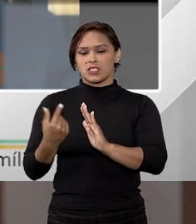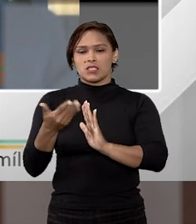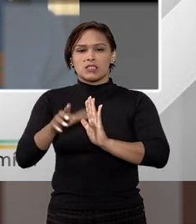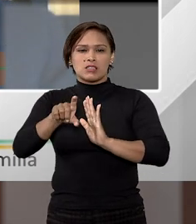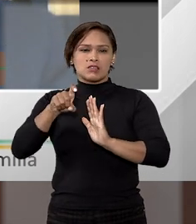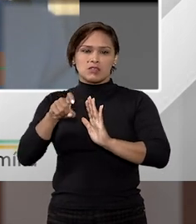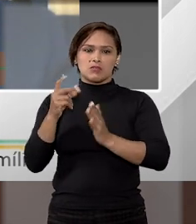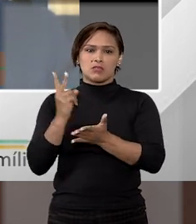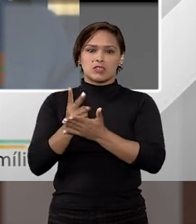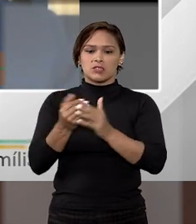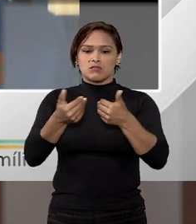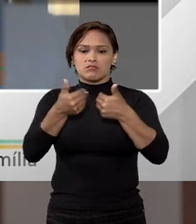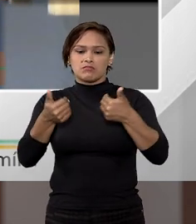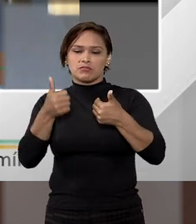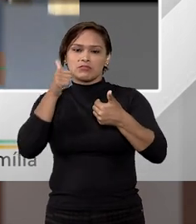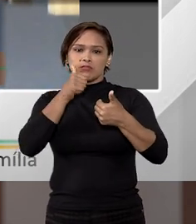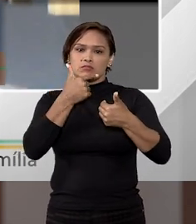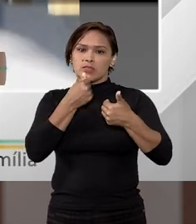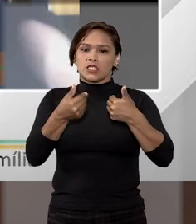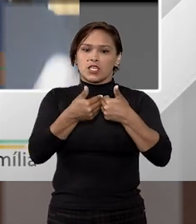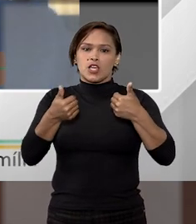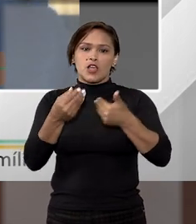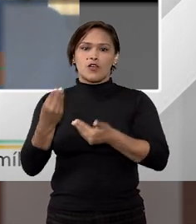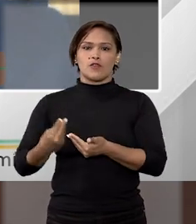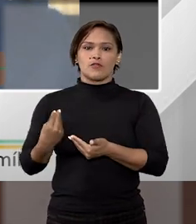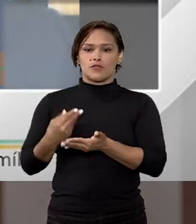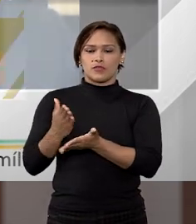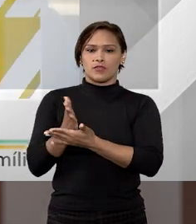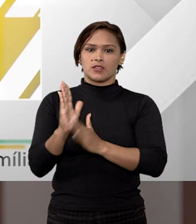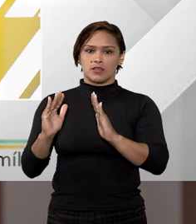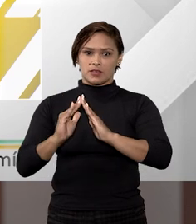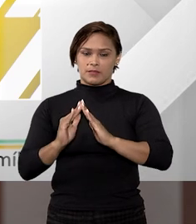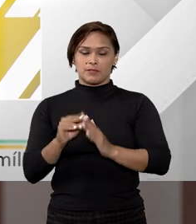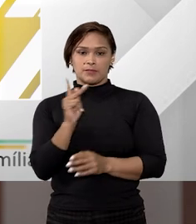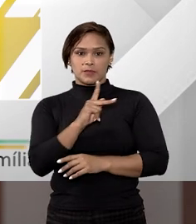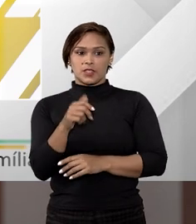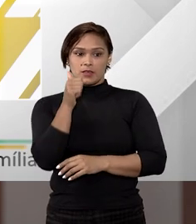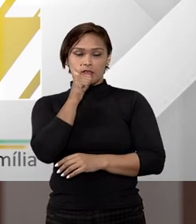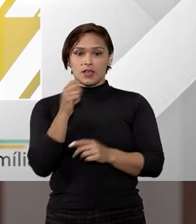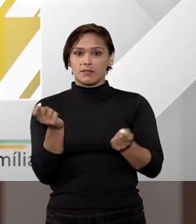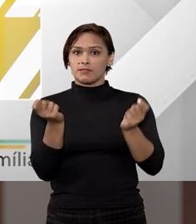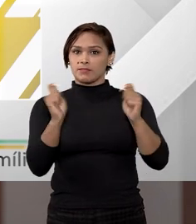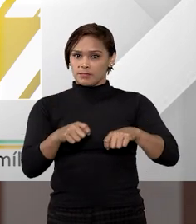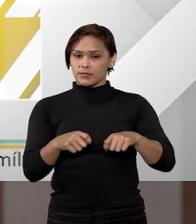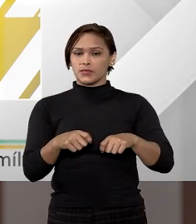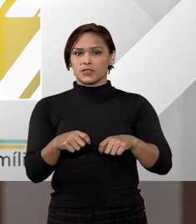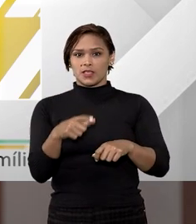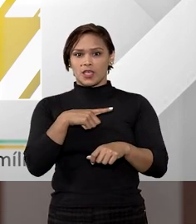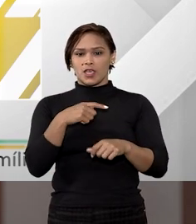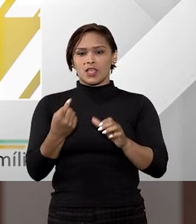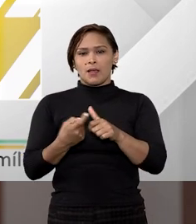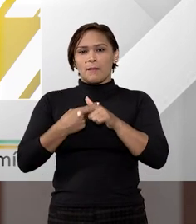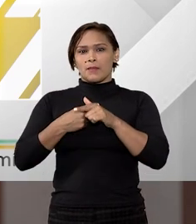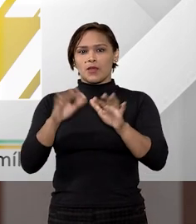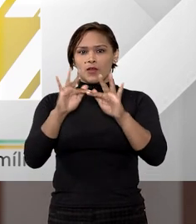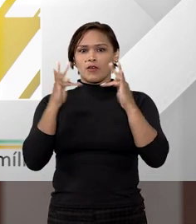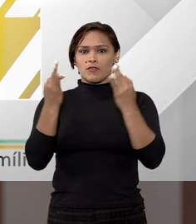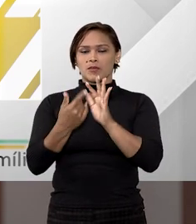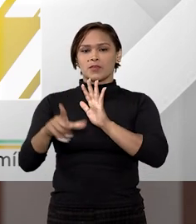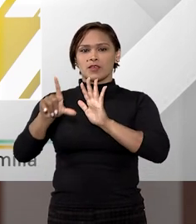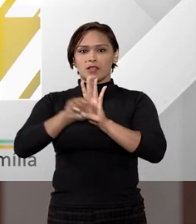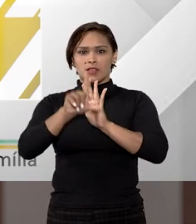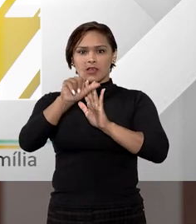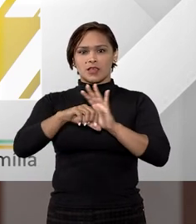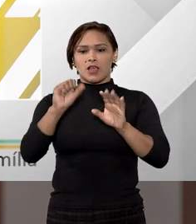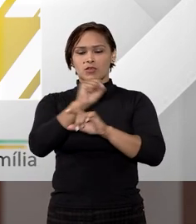o ex-cônjuge ou ex-companheiro deixou de ali residir. Professora Bruna, e é possível que haja a penhora do bem de família